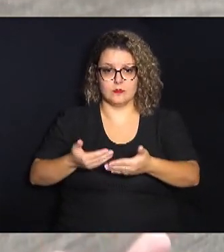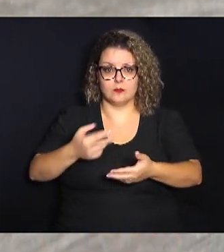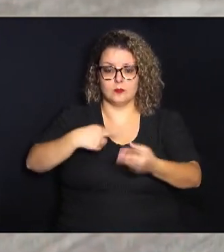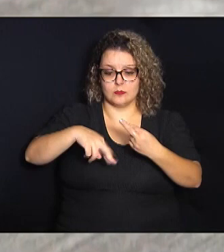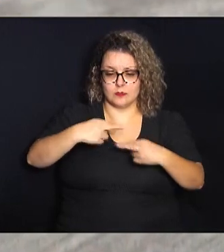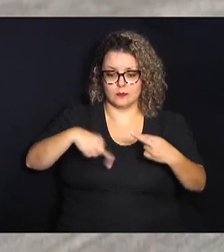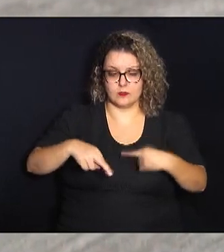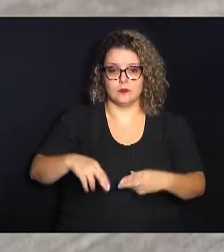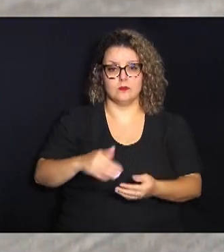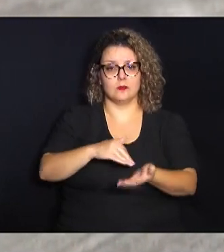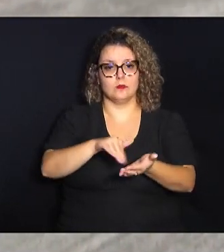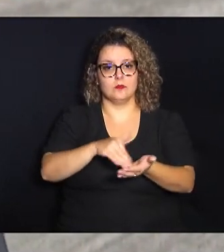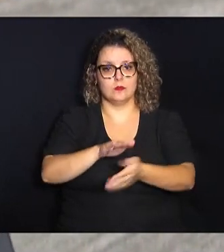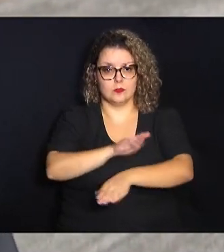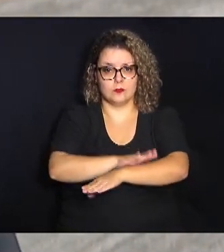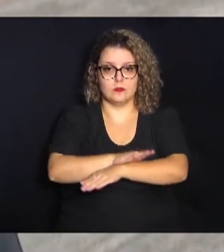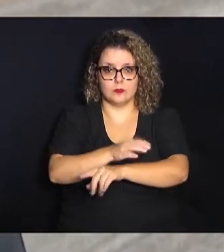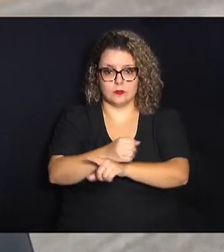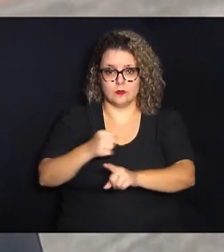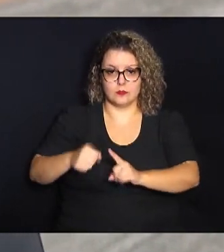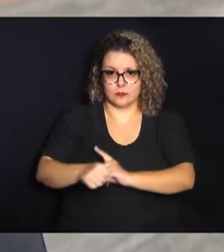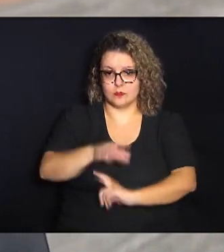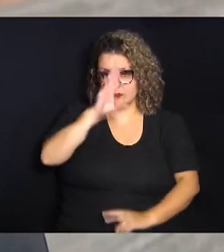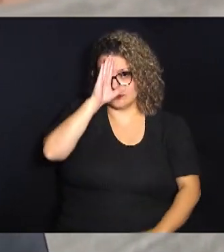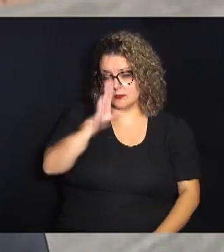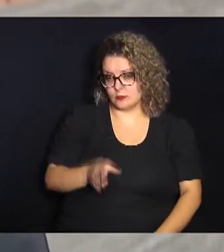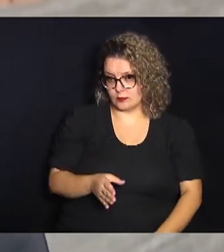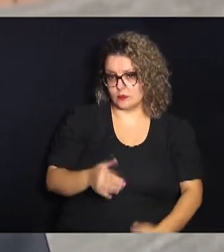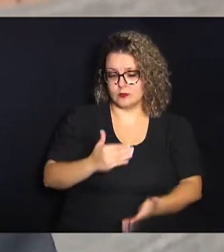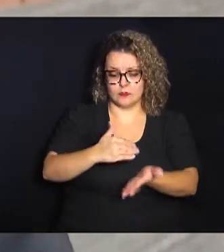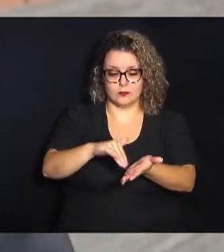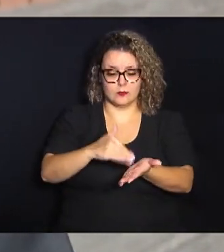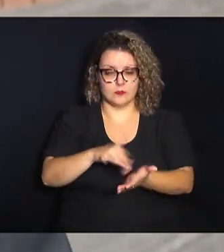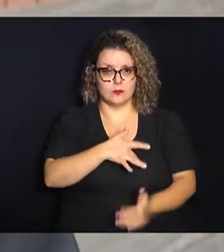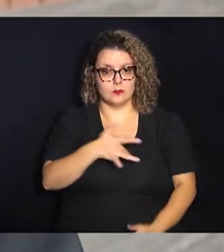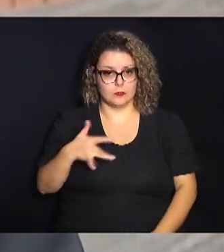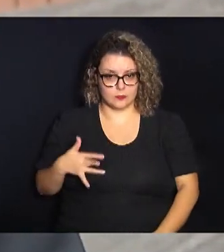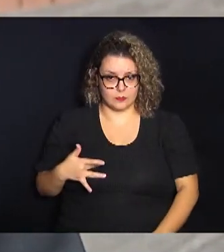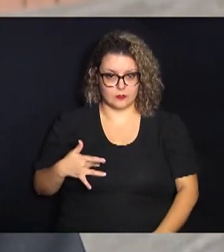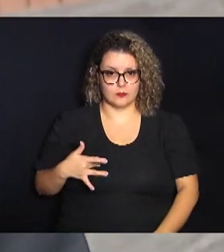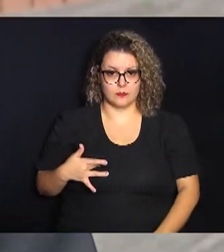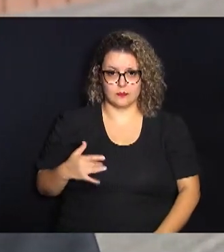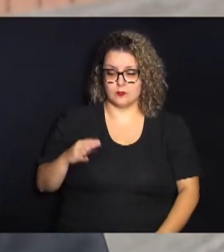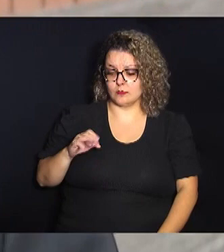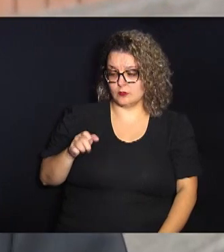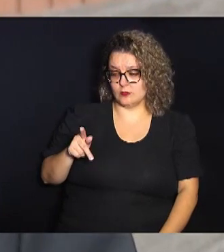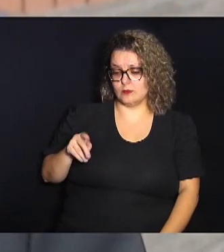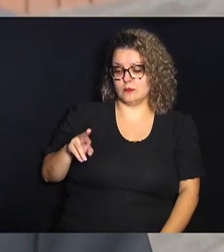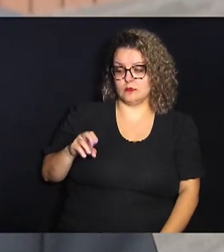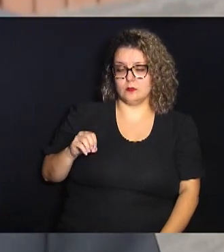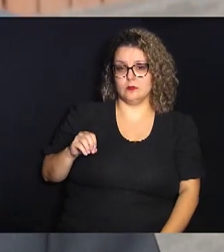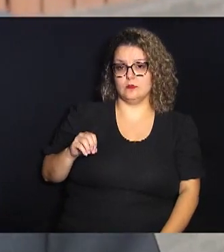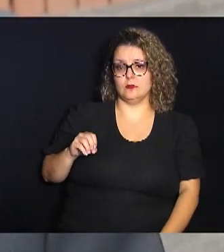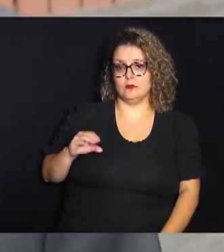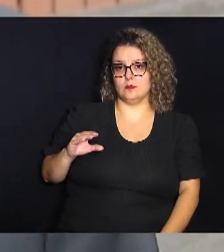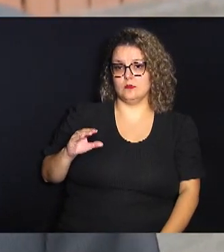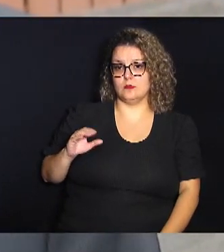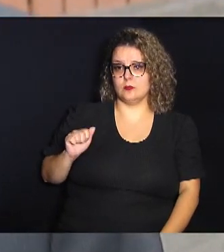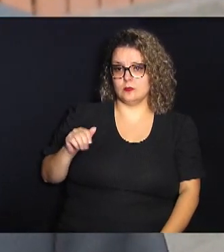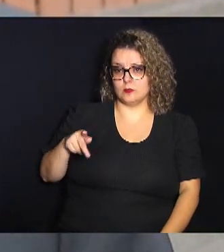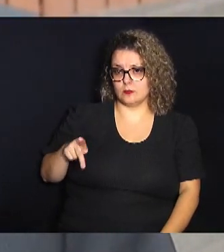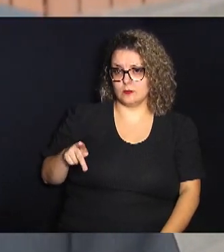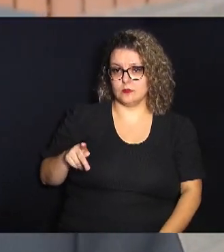Secretaria de Assistência principalmente também à Secretaria de Saúde mesmo o Ceprocamp Programa Mão Amiga que